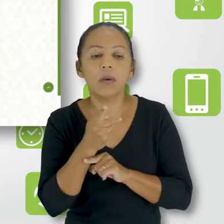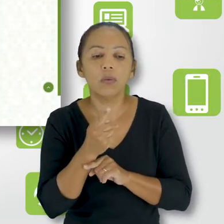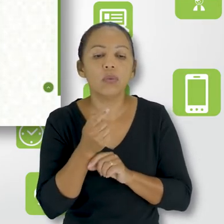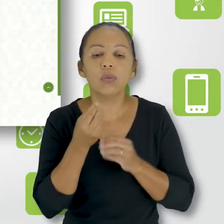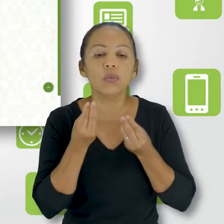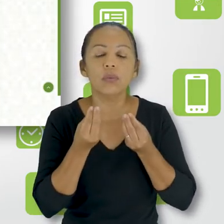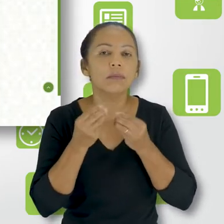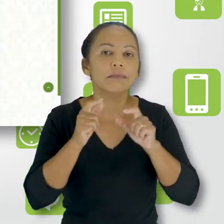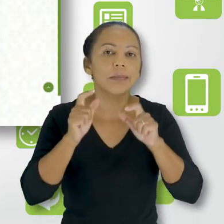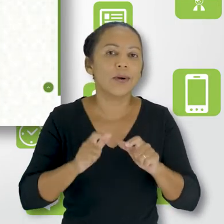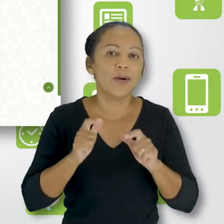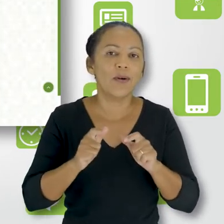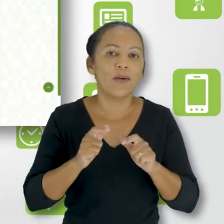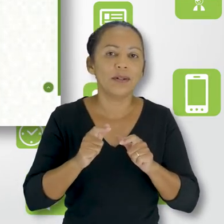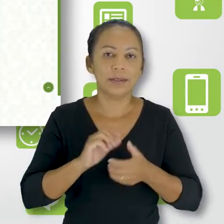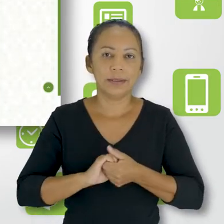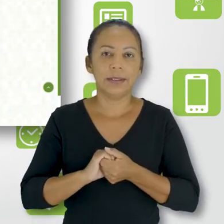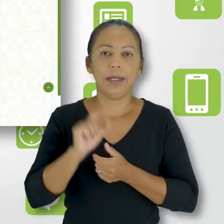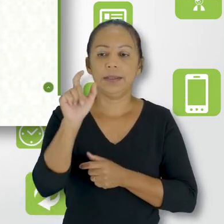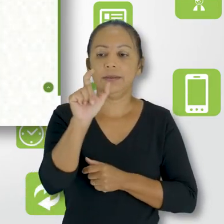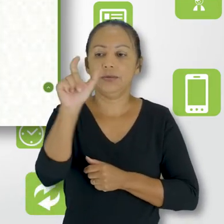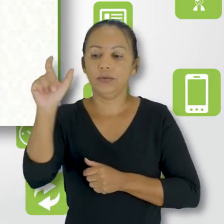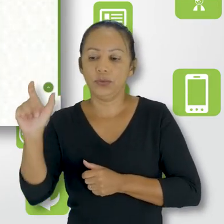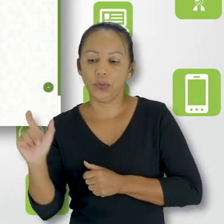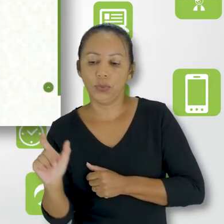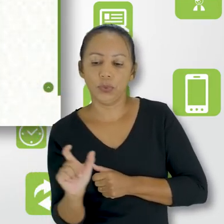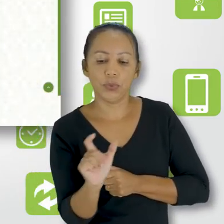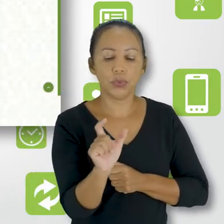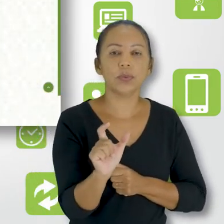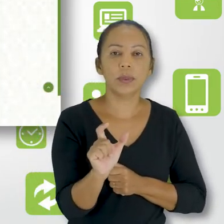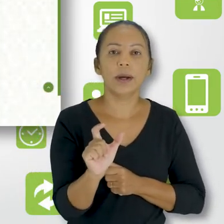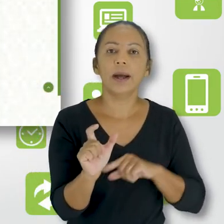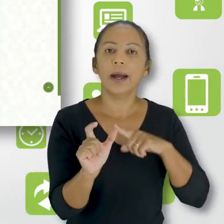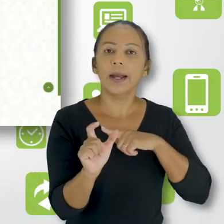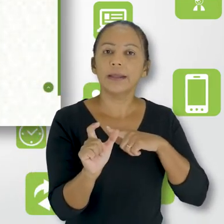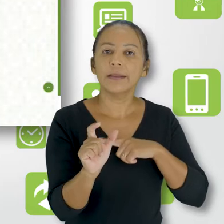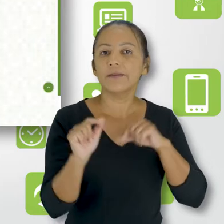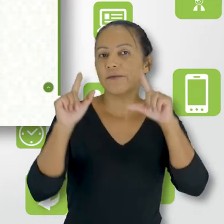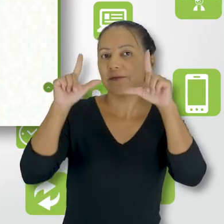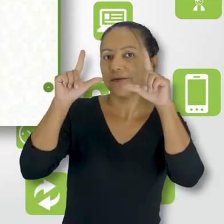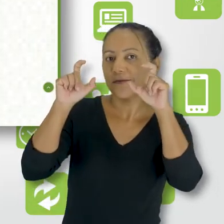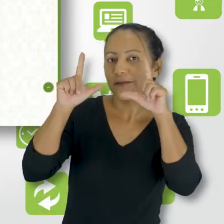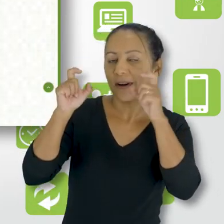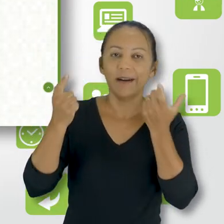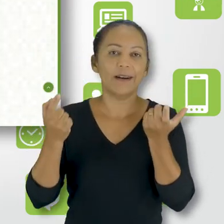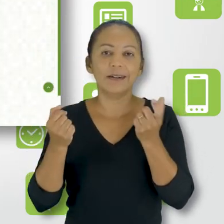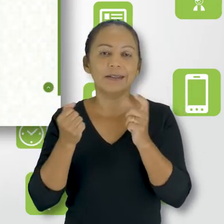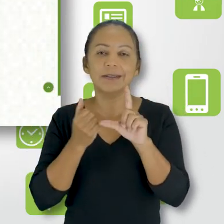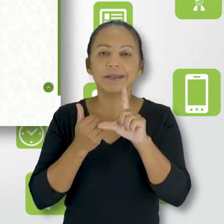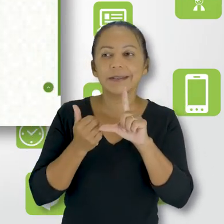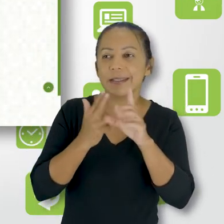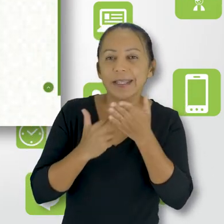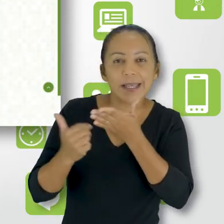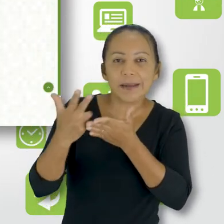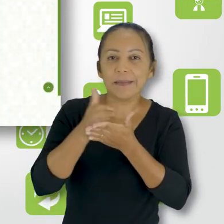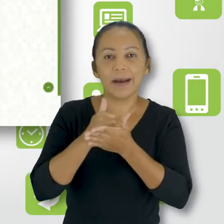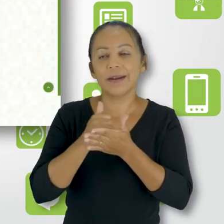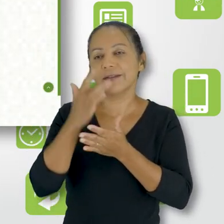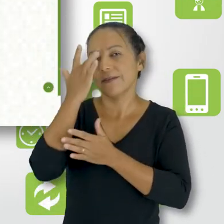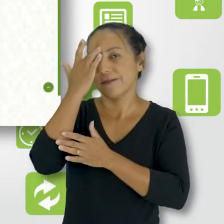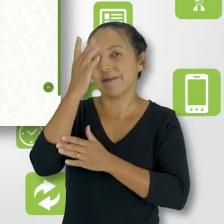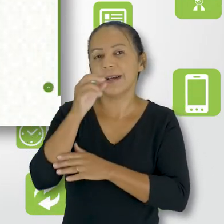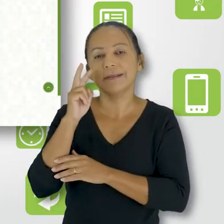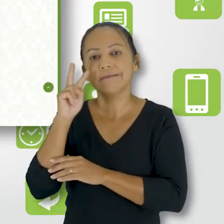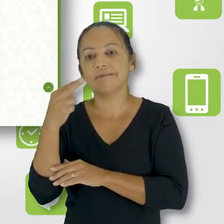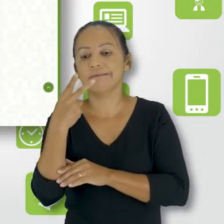Encontra o arquivo no seu computador. Então você vai mandar para cá, e assim você vai ter uma imagem que te identifica, facilita para todo